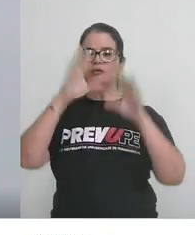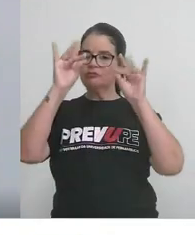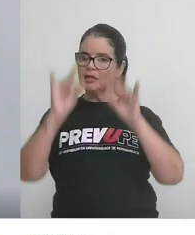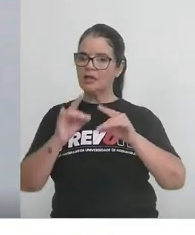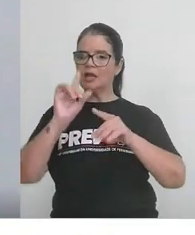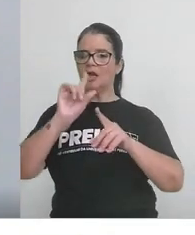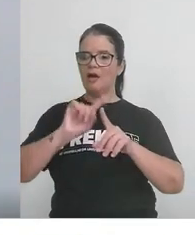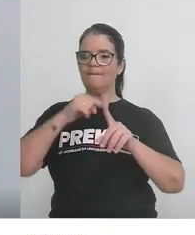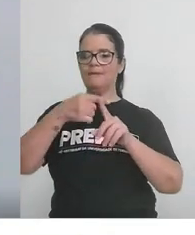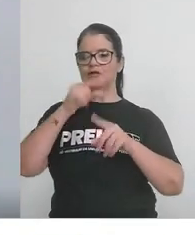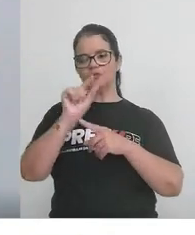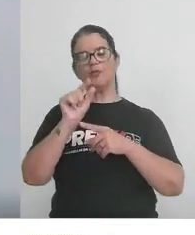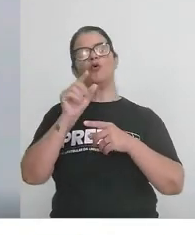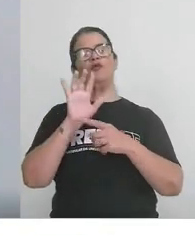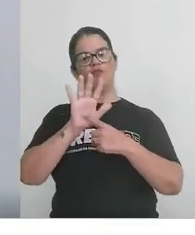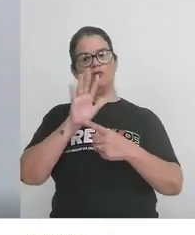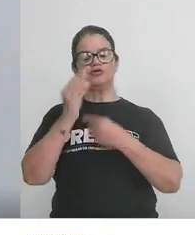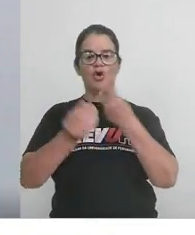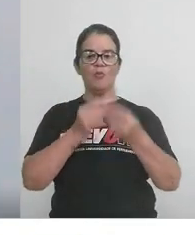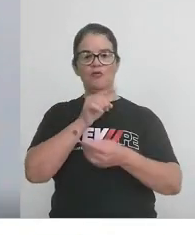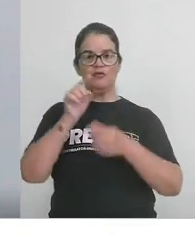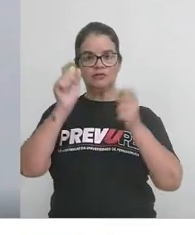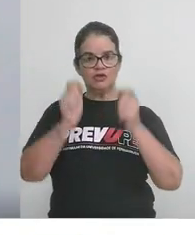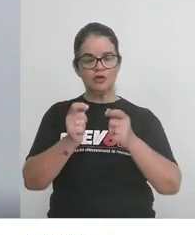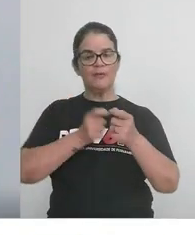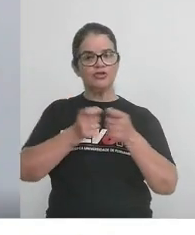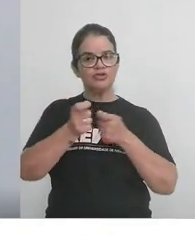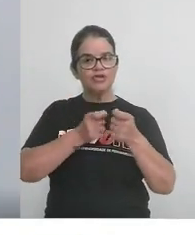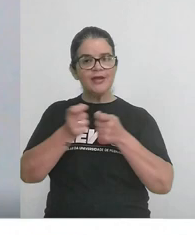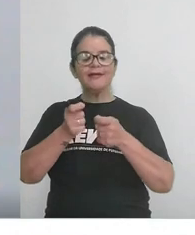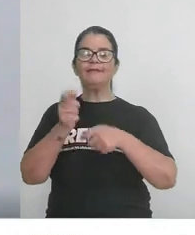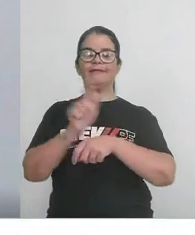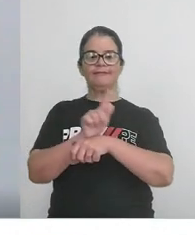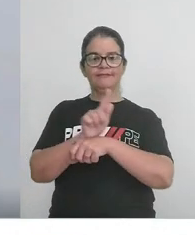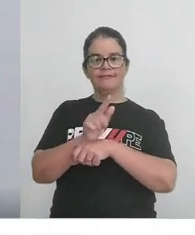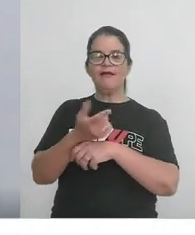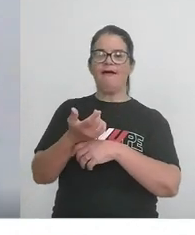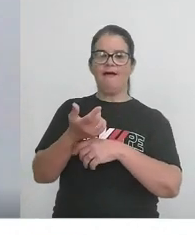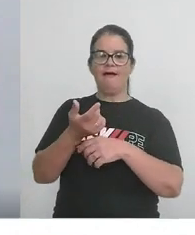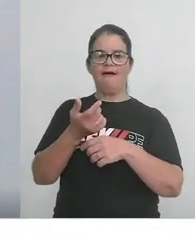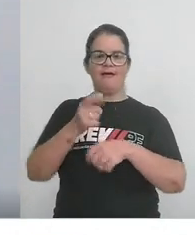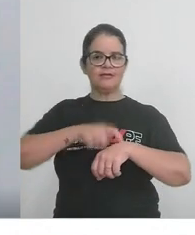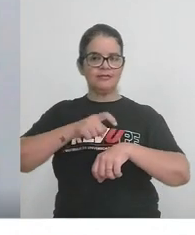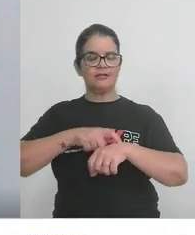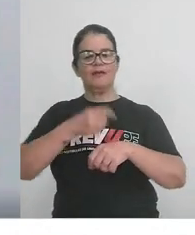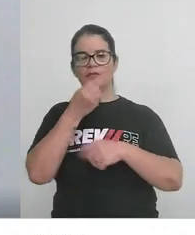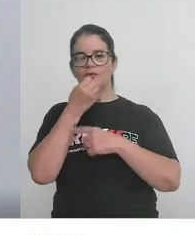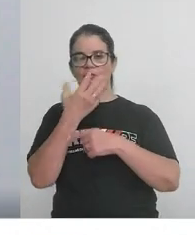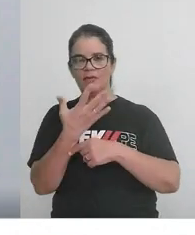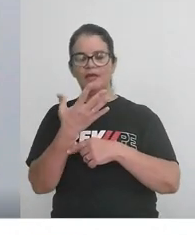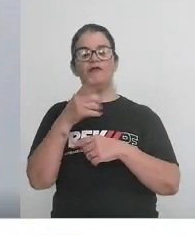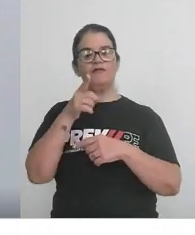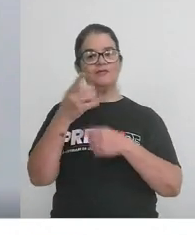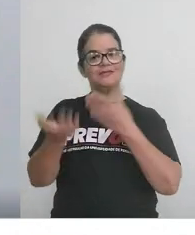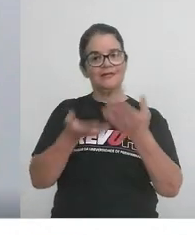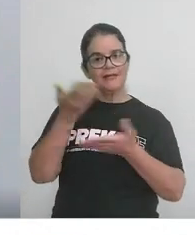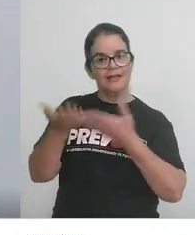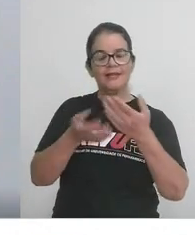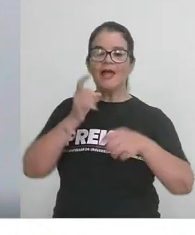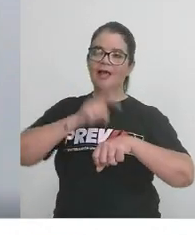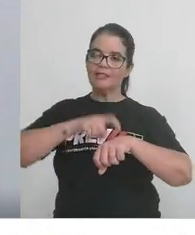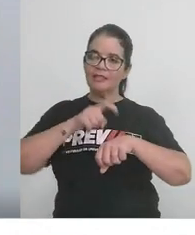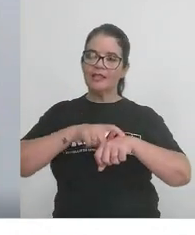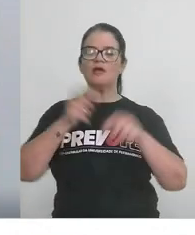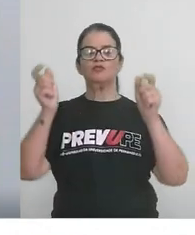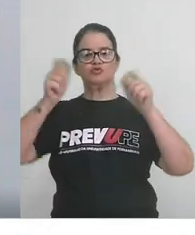mais e vou mostrar a vocês como vocês podem gerenciar esse tempo de maneira eficiente, vou mostrar. Você deve dedicar tempo